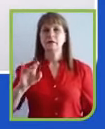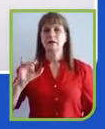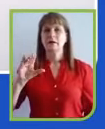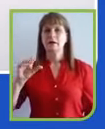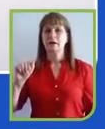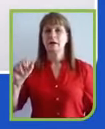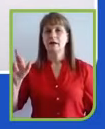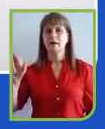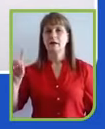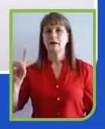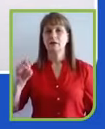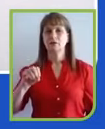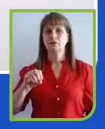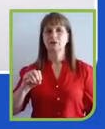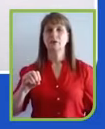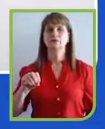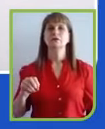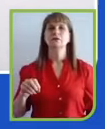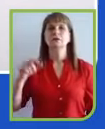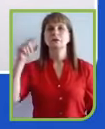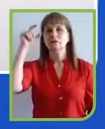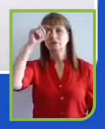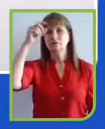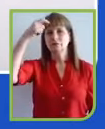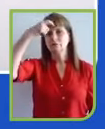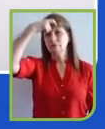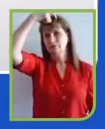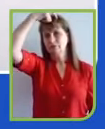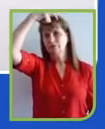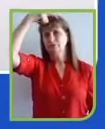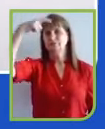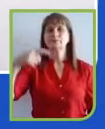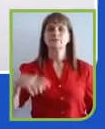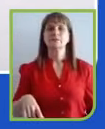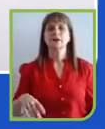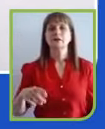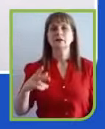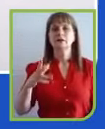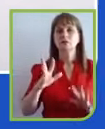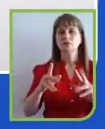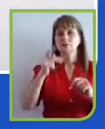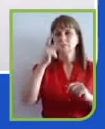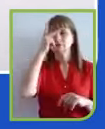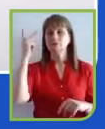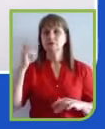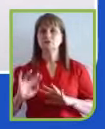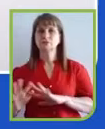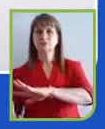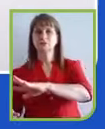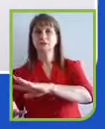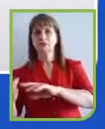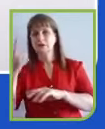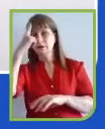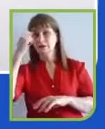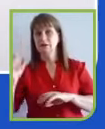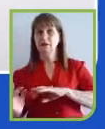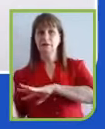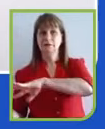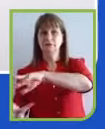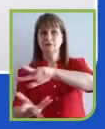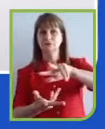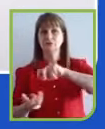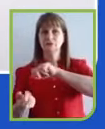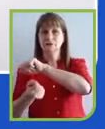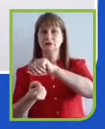Agradecer a toda a equipe da ideia sustentável que suportou esse evento e a formulação do estudo. A toda a equipe do Pacto também, que